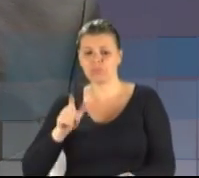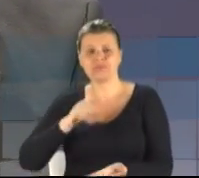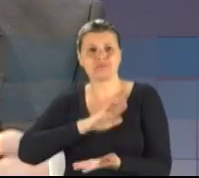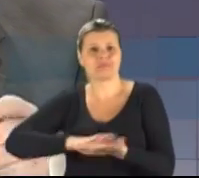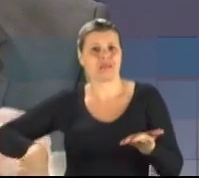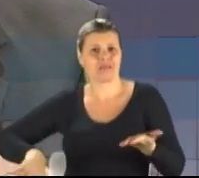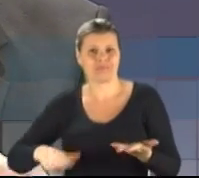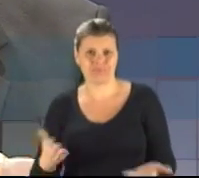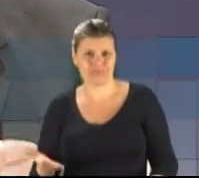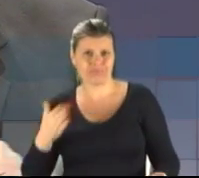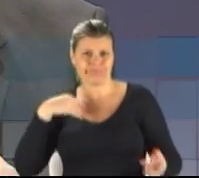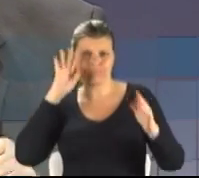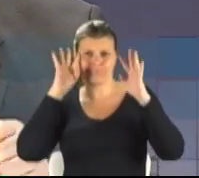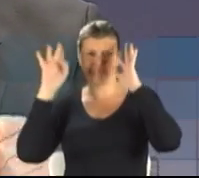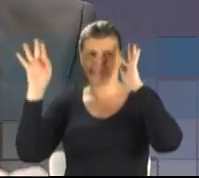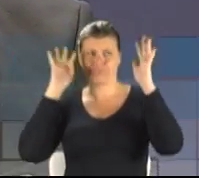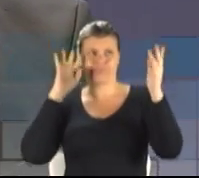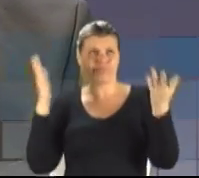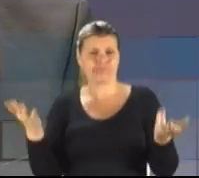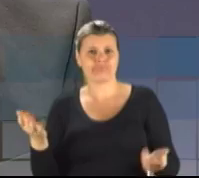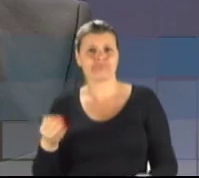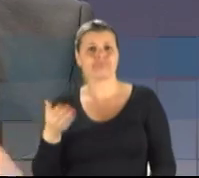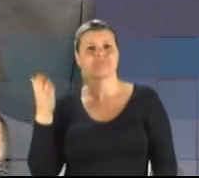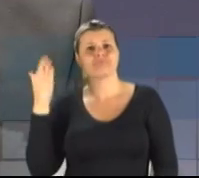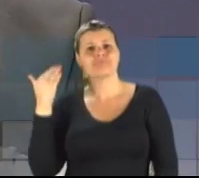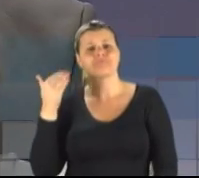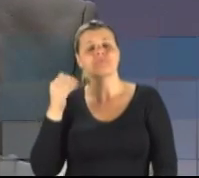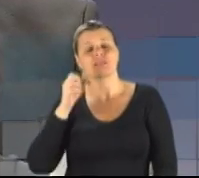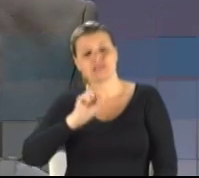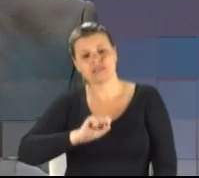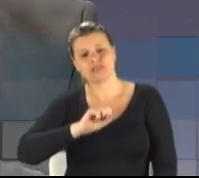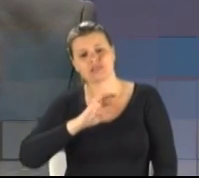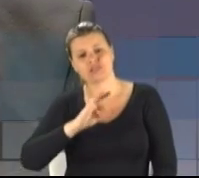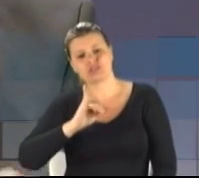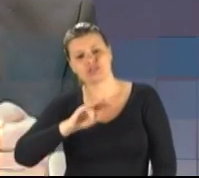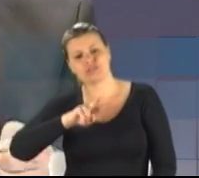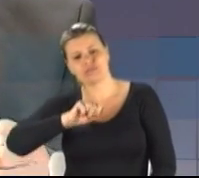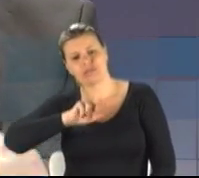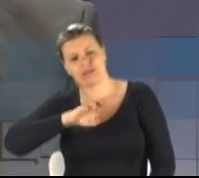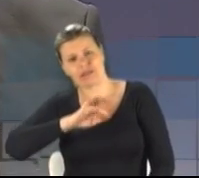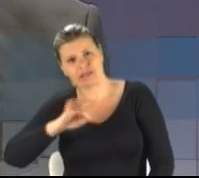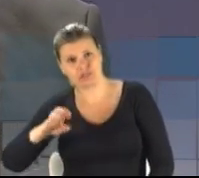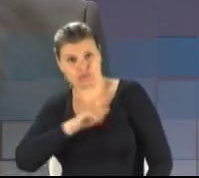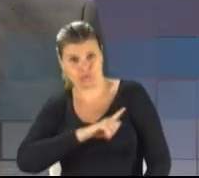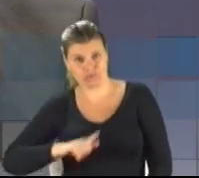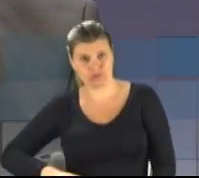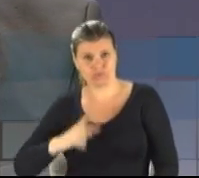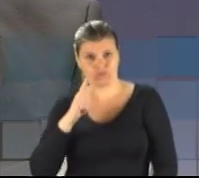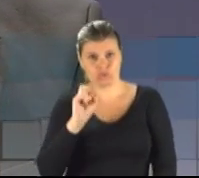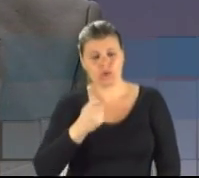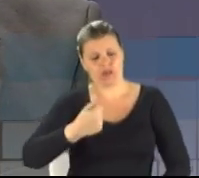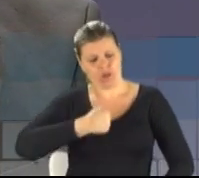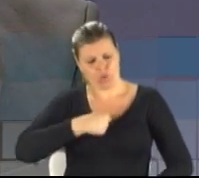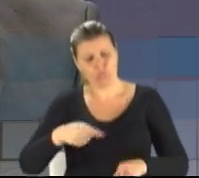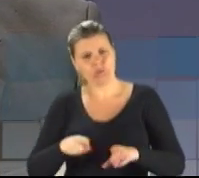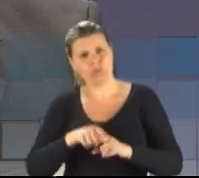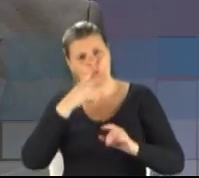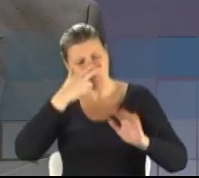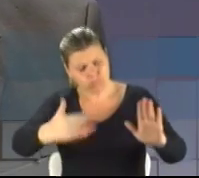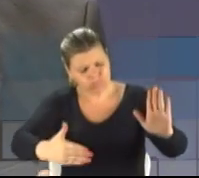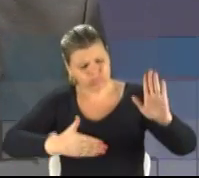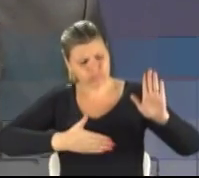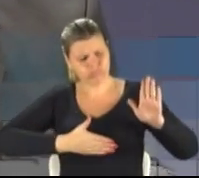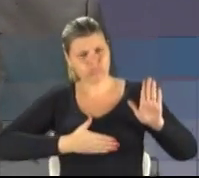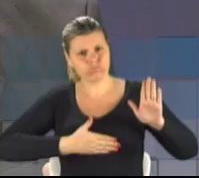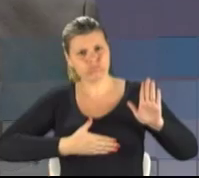Estivalete, governador 28 do PRTB, e eu, Hermes Aluísio, estamos nos comprometendo a expulsar os